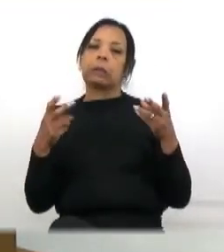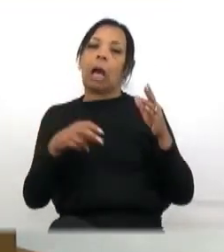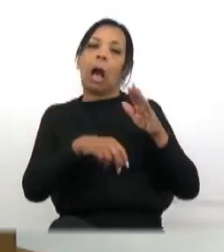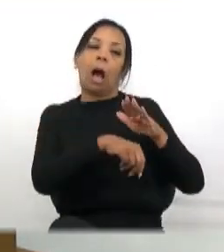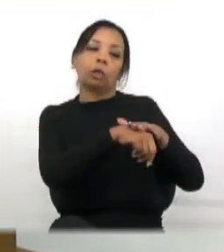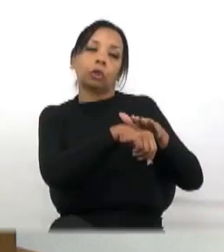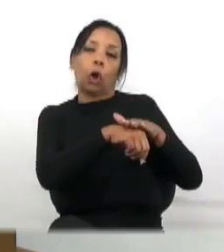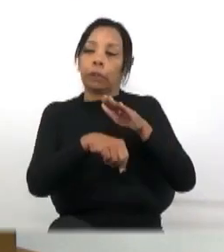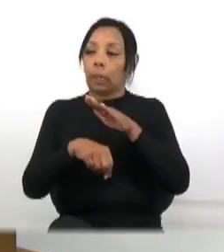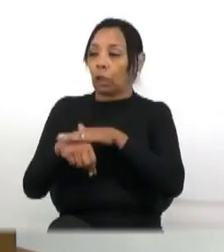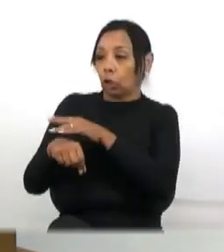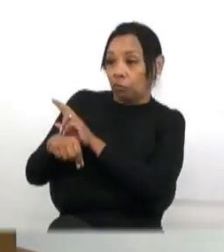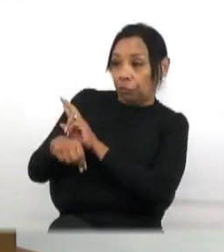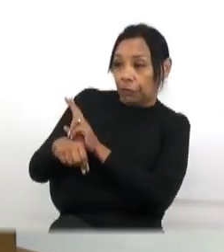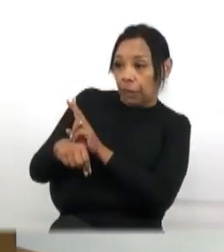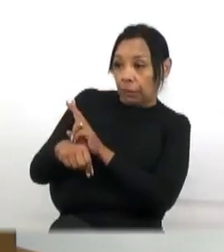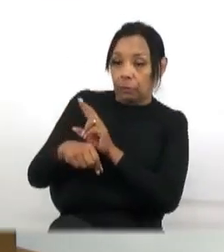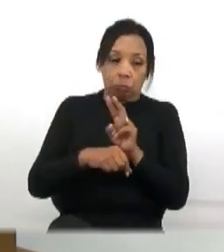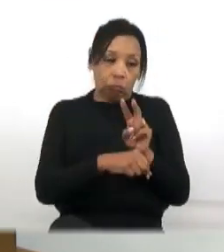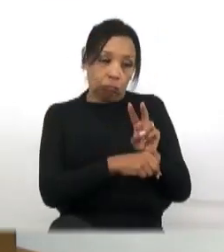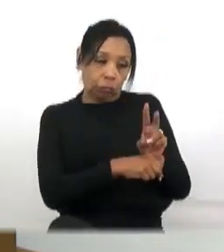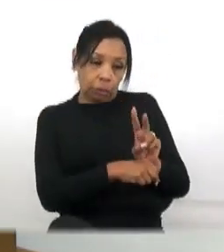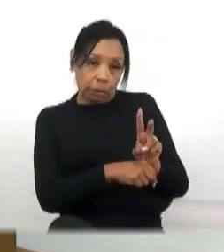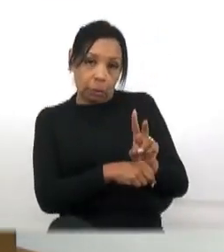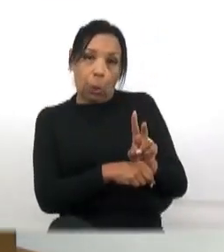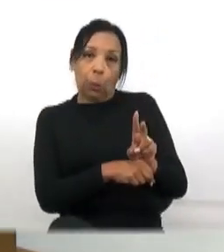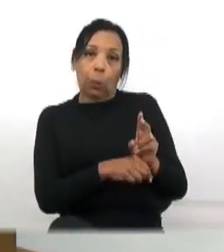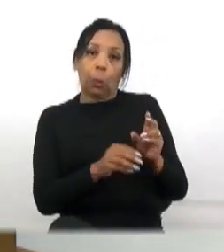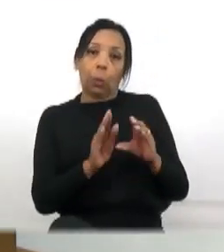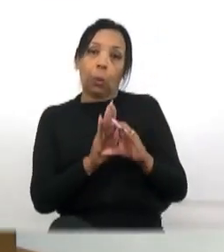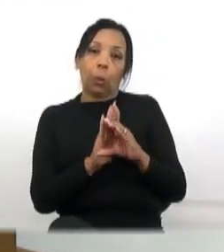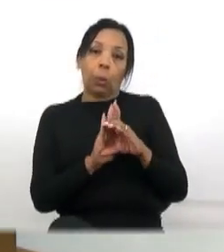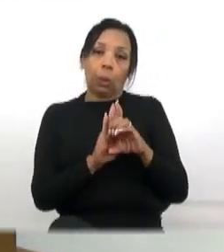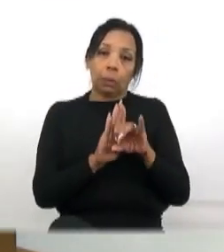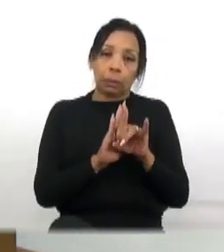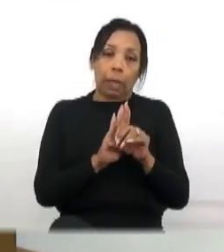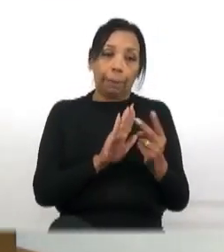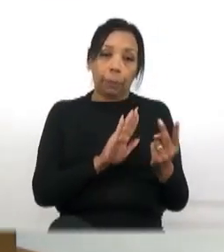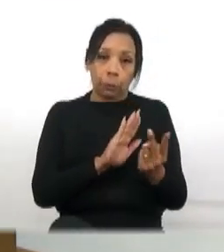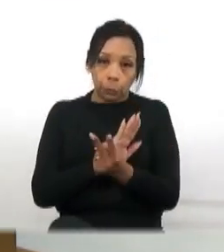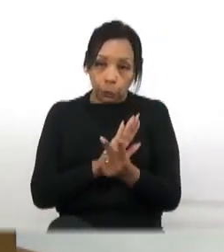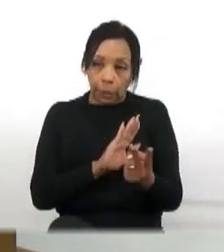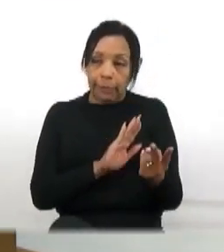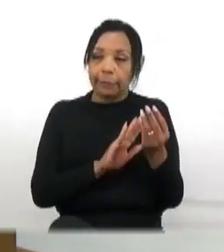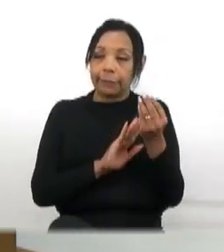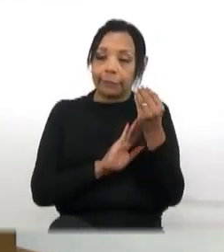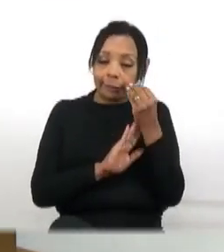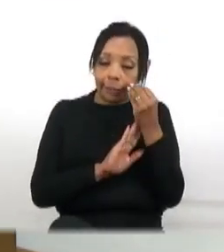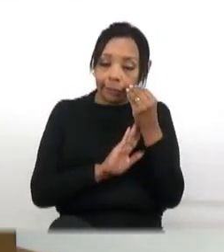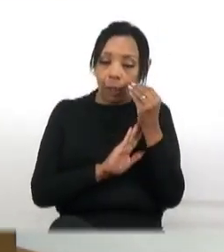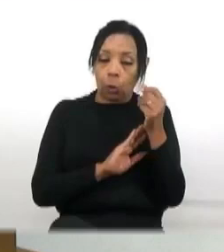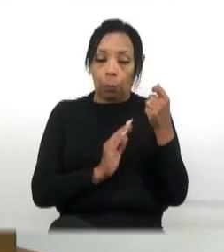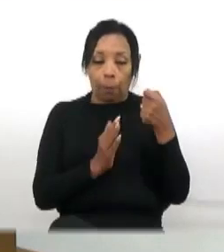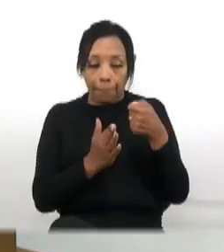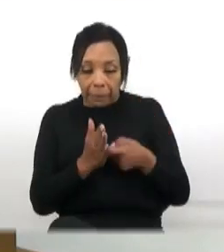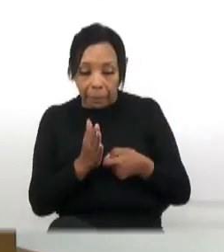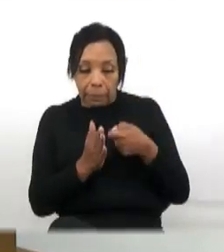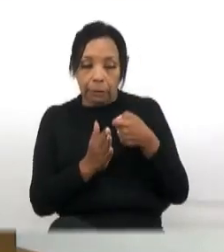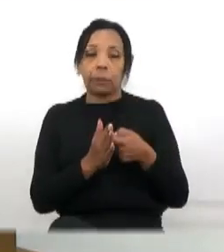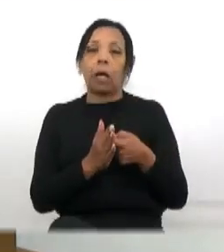fiscalizar, assinar uma comissão de inquérito aí e fazer o que é nossa obrigação, ganhamos para isso,